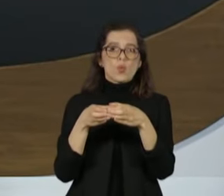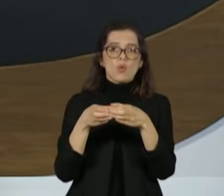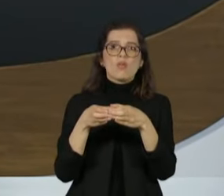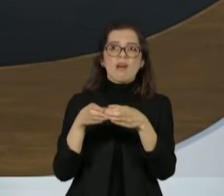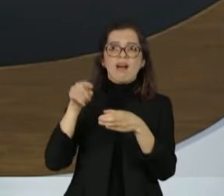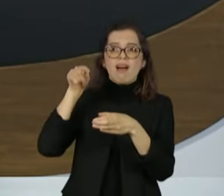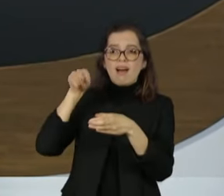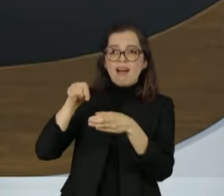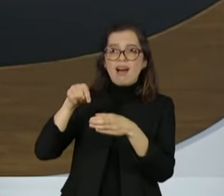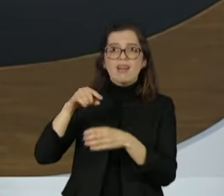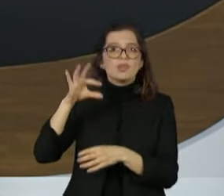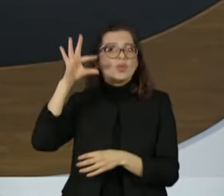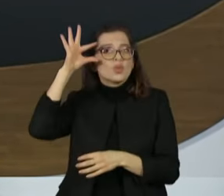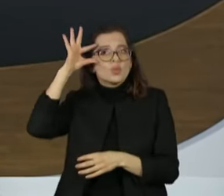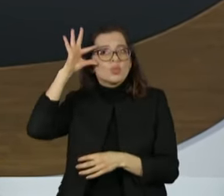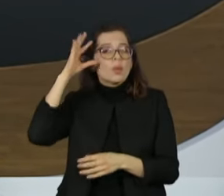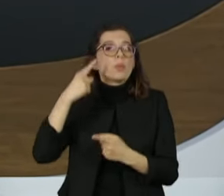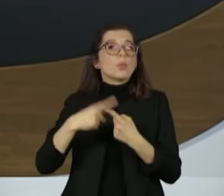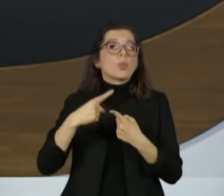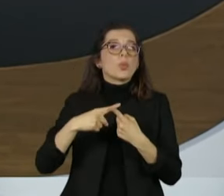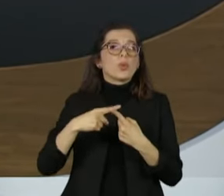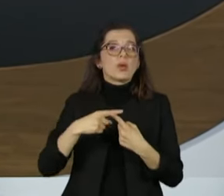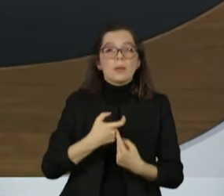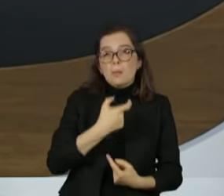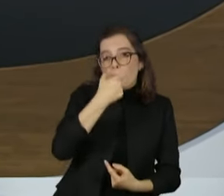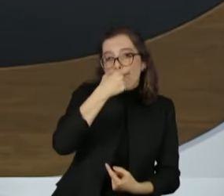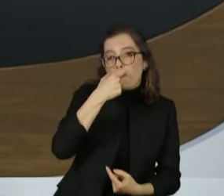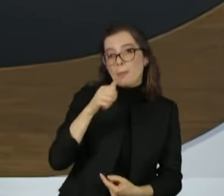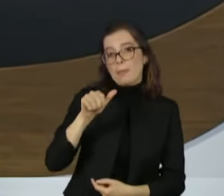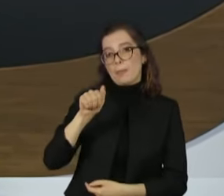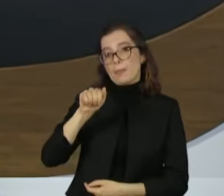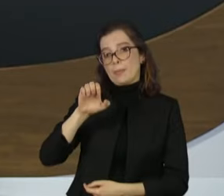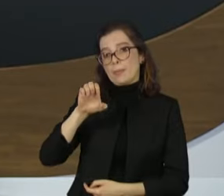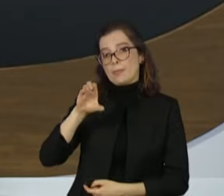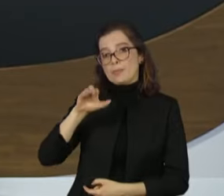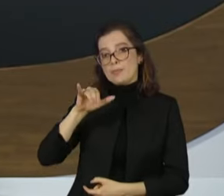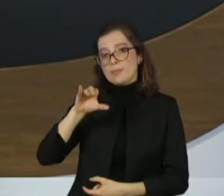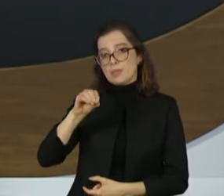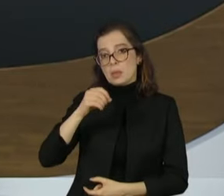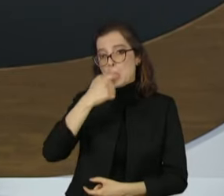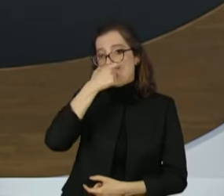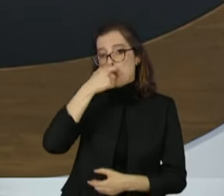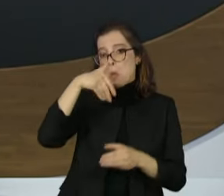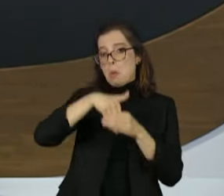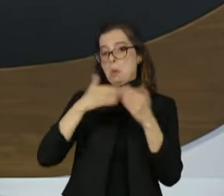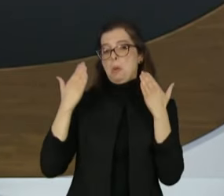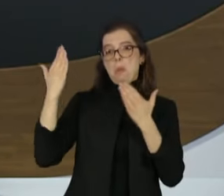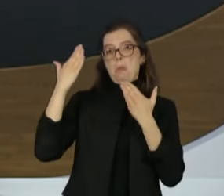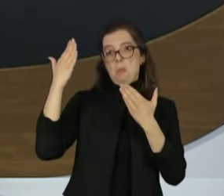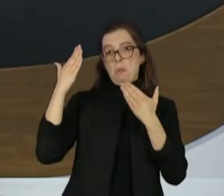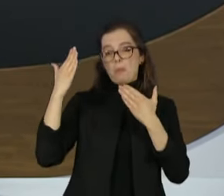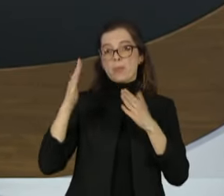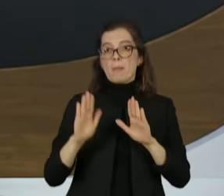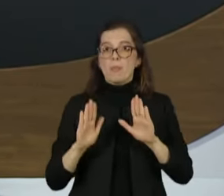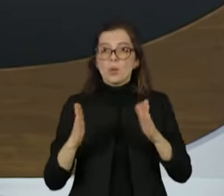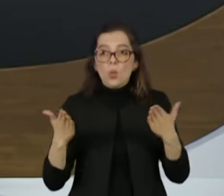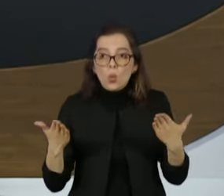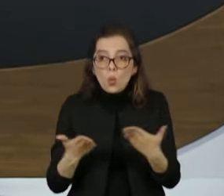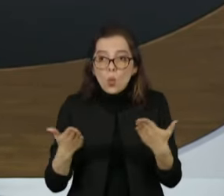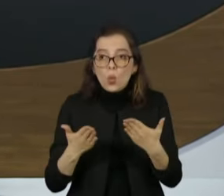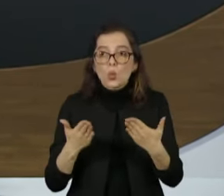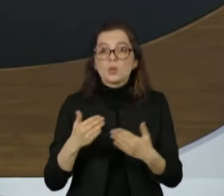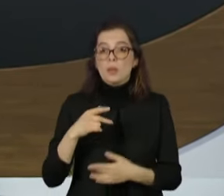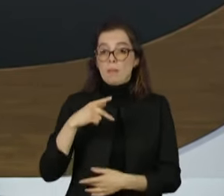um ano antes e colocou em dúvida a lisura das urnas. O PSDB hoje está com a sua candidatura. Não é aí o ovo da